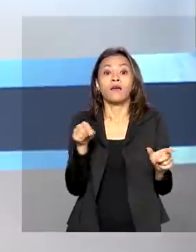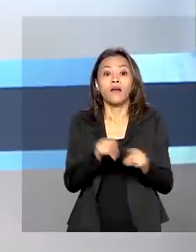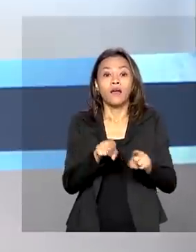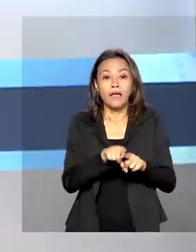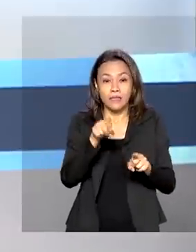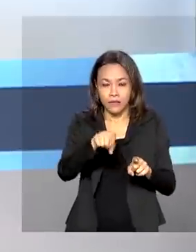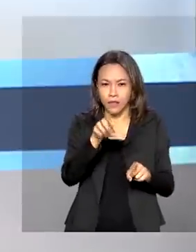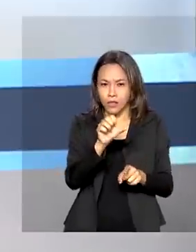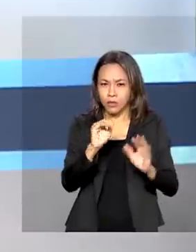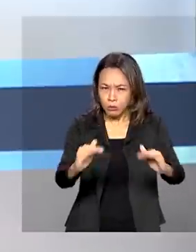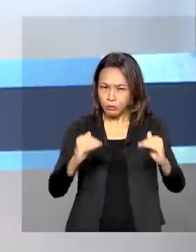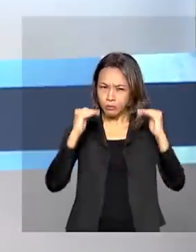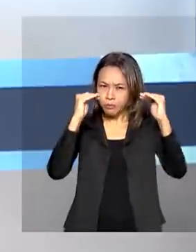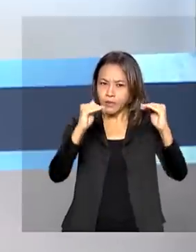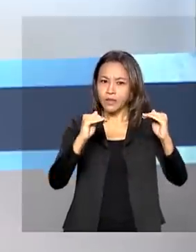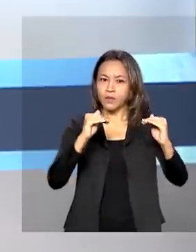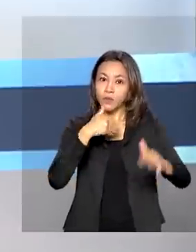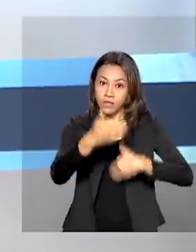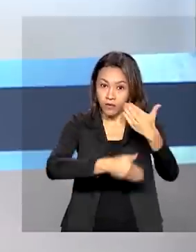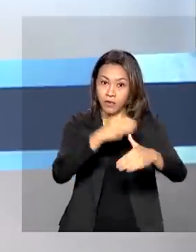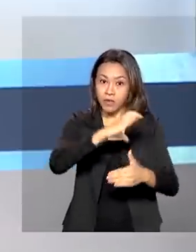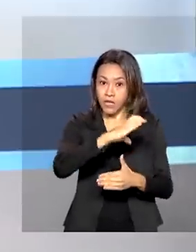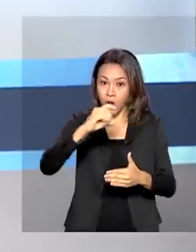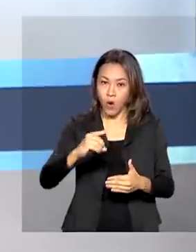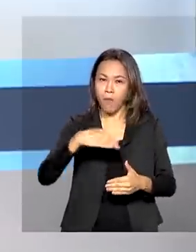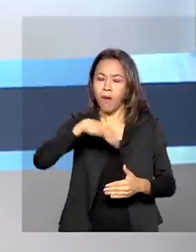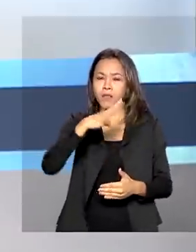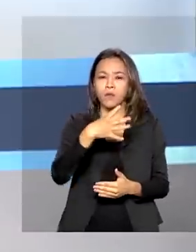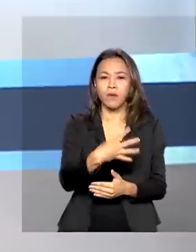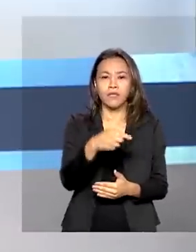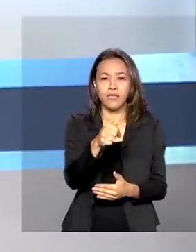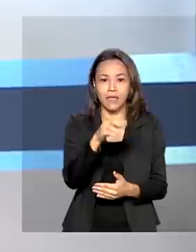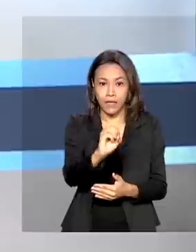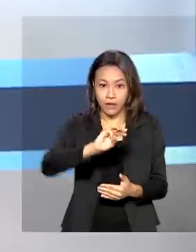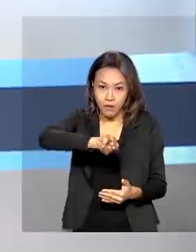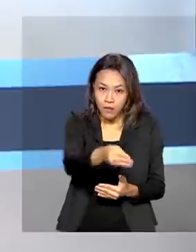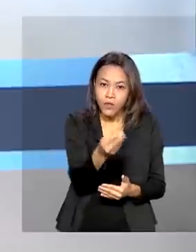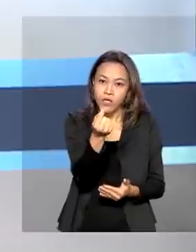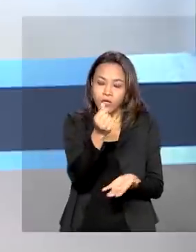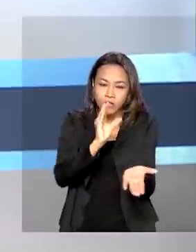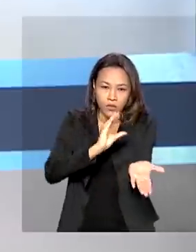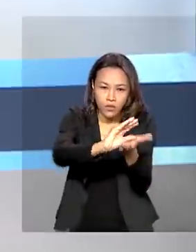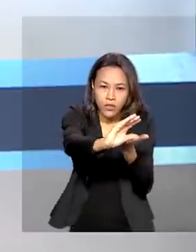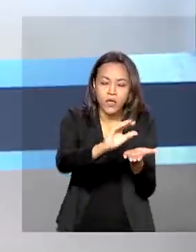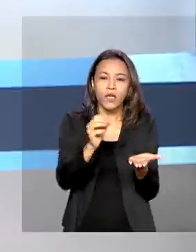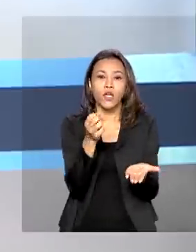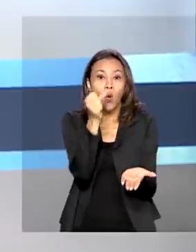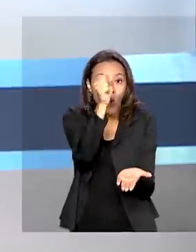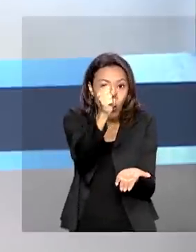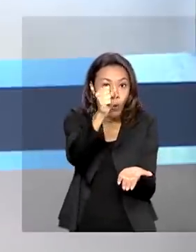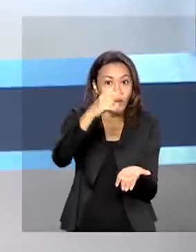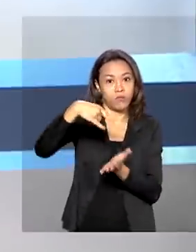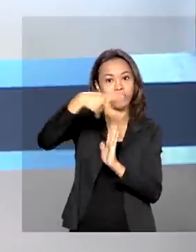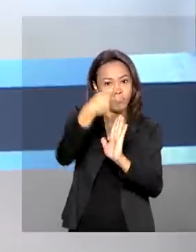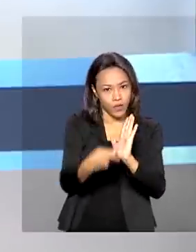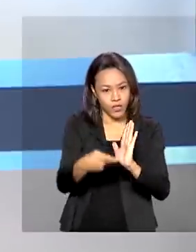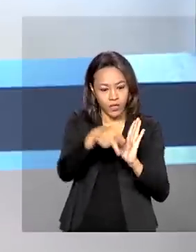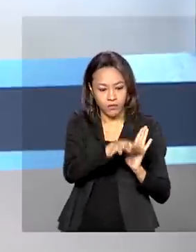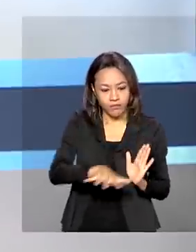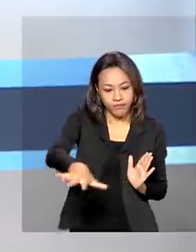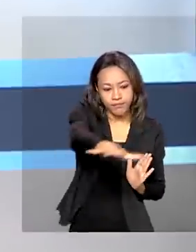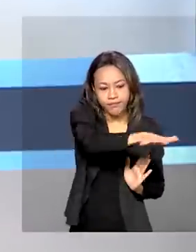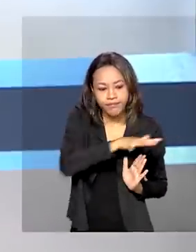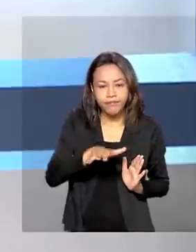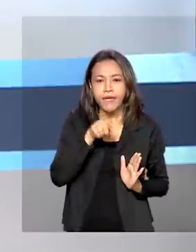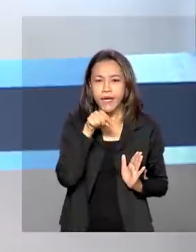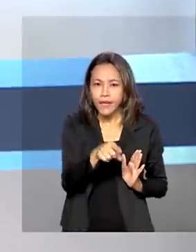Centro-Oeste vai investir mais de 470 milhões de reais em oito projetos empresariais na região. Esses